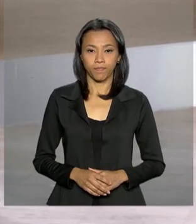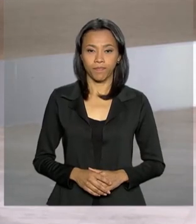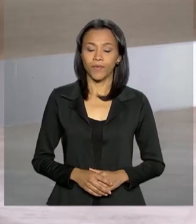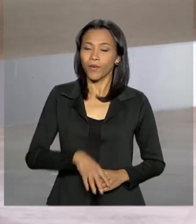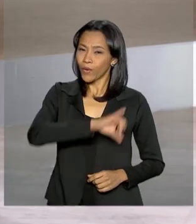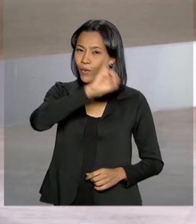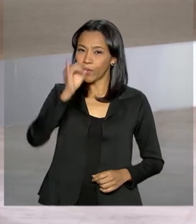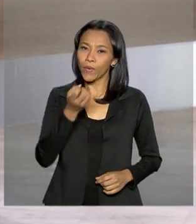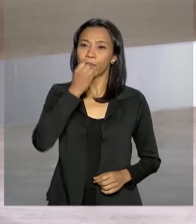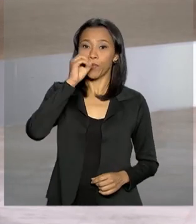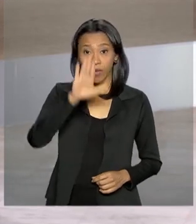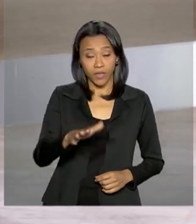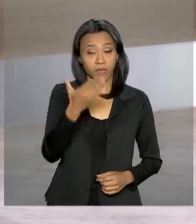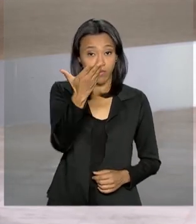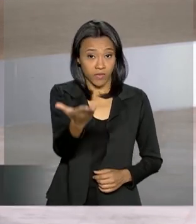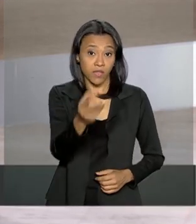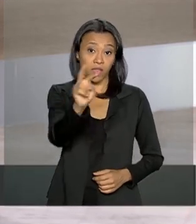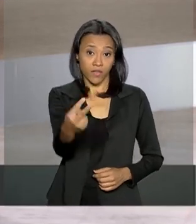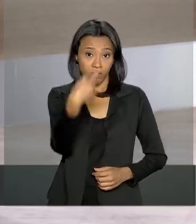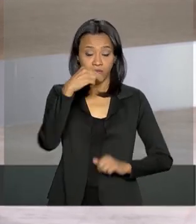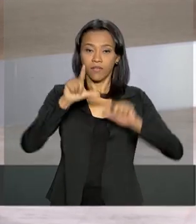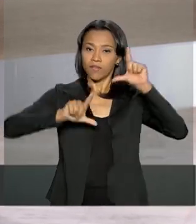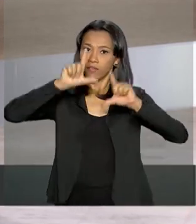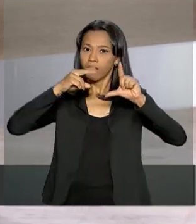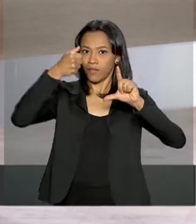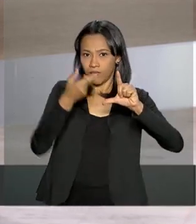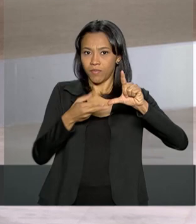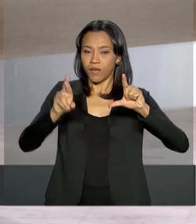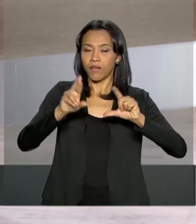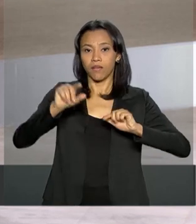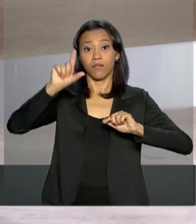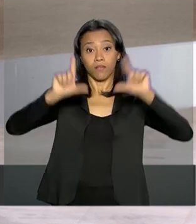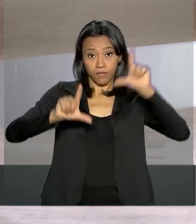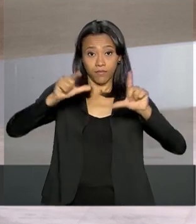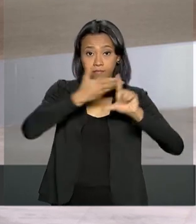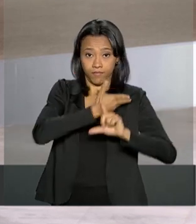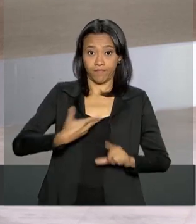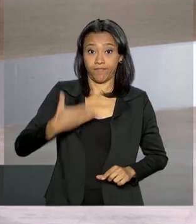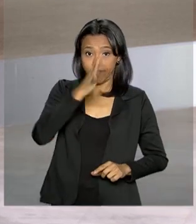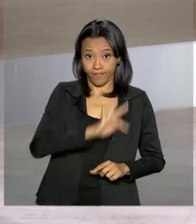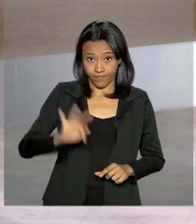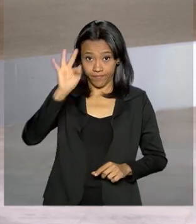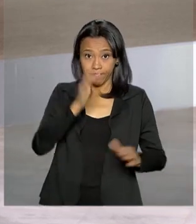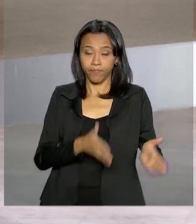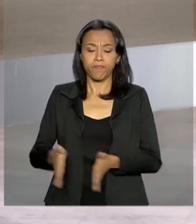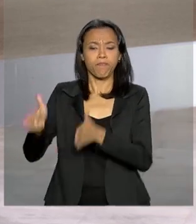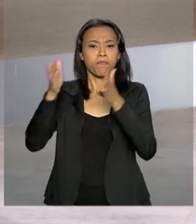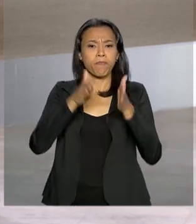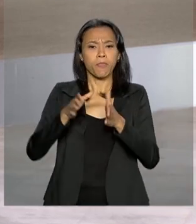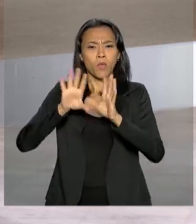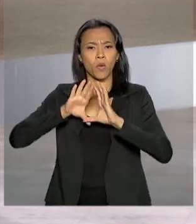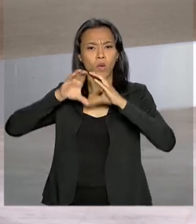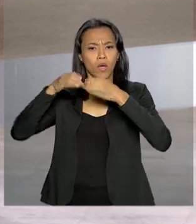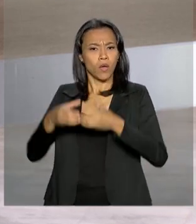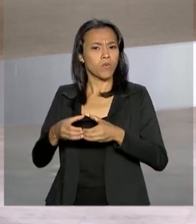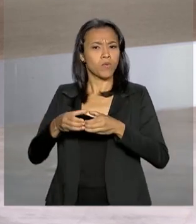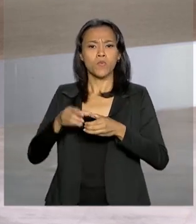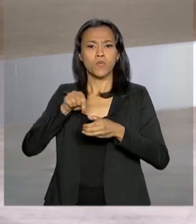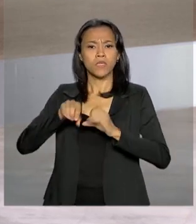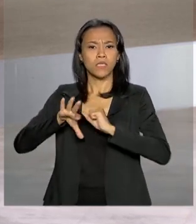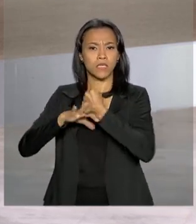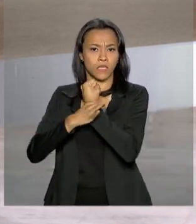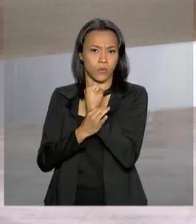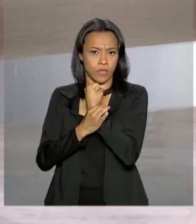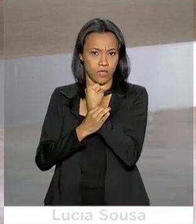Olá, boa tarde para você que acompanha a NBR, a TV do Governo Federal. A Força Nacional de Segurança vai